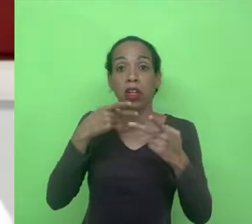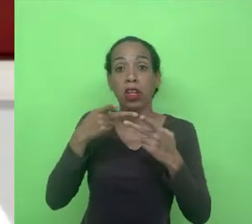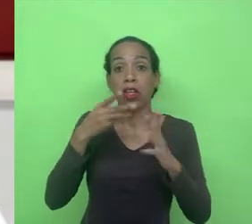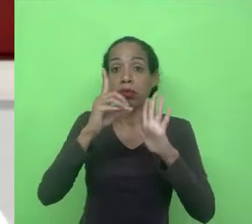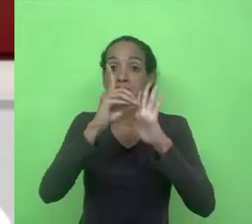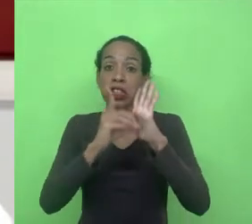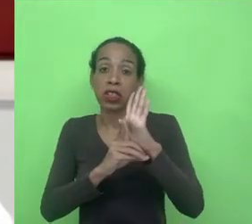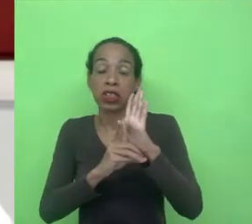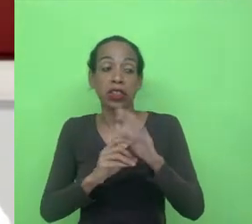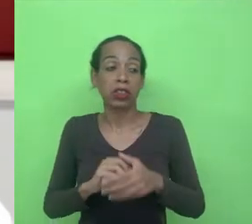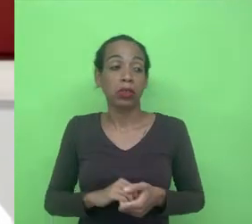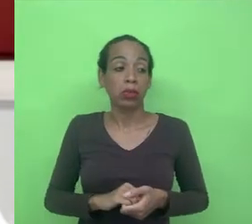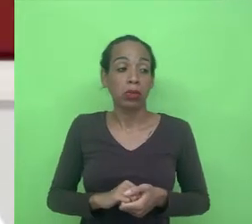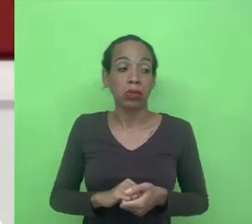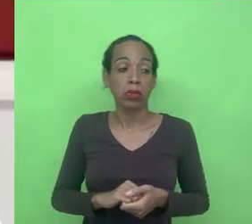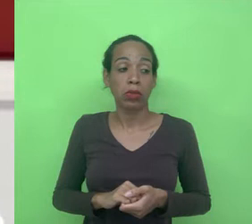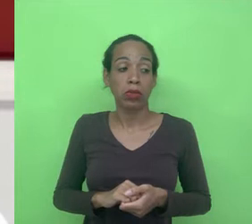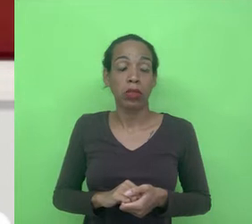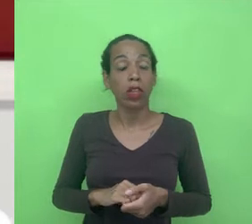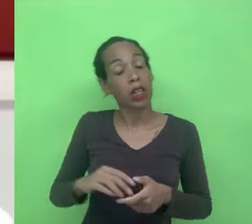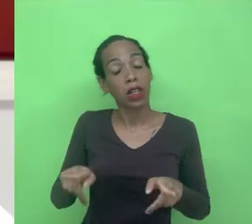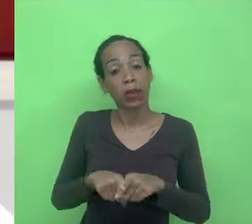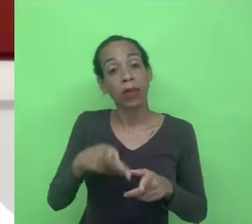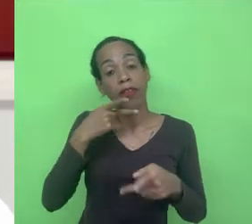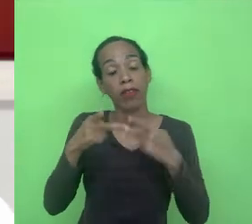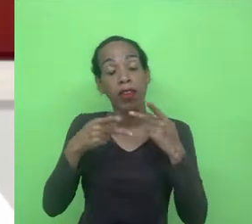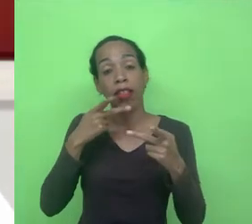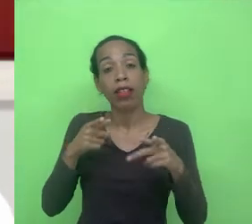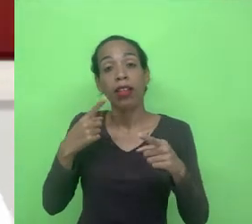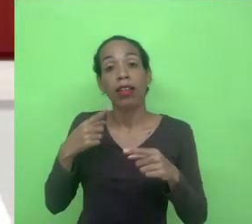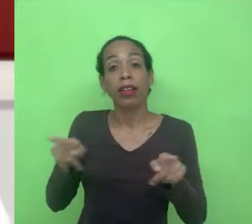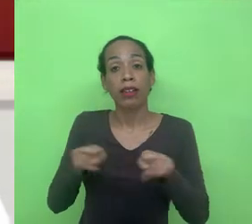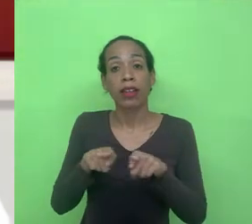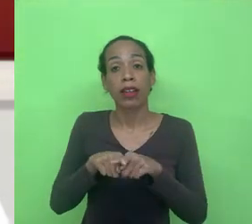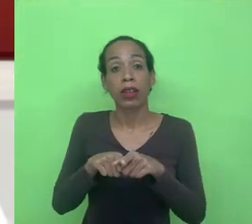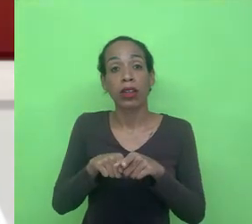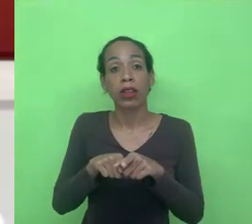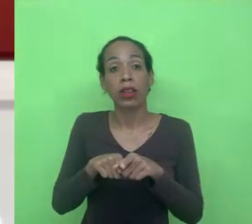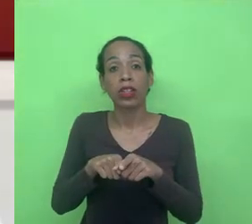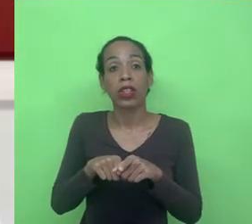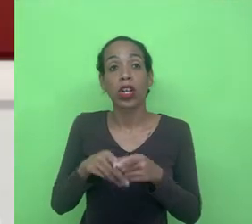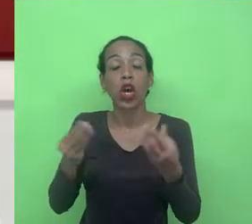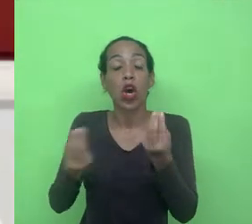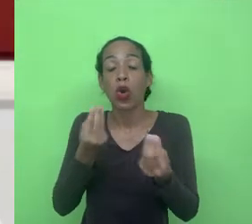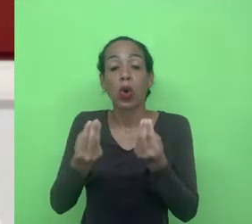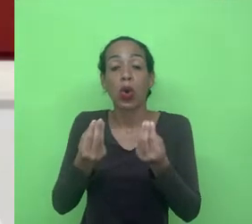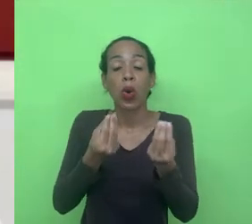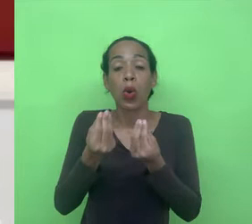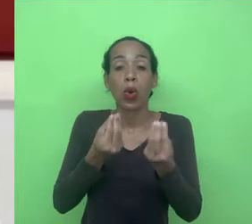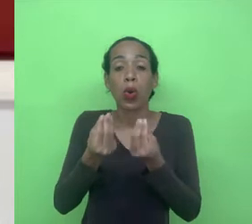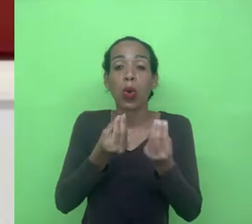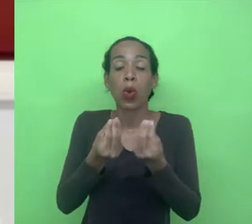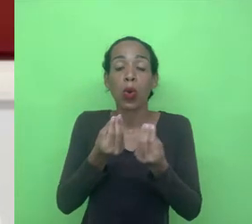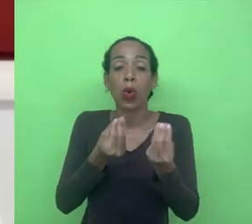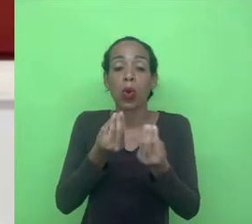eu queria que para delimitar um pouquinho isso, você falasse um pouco sobre a sua metodologia, como é que você está pretendendo